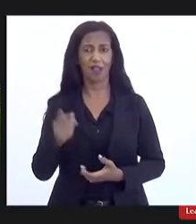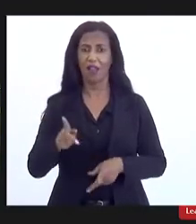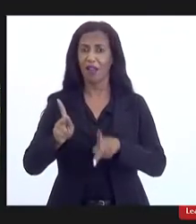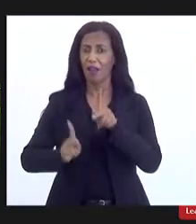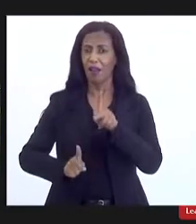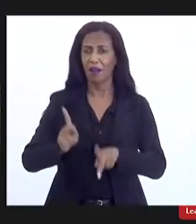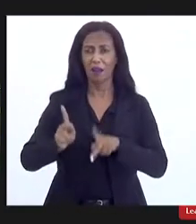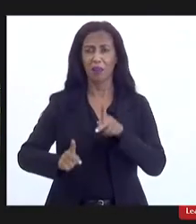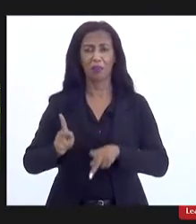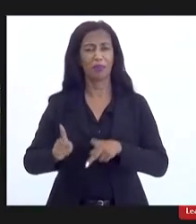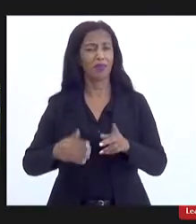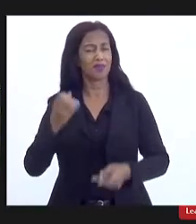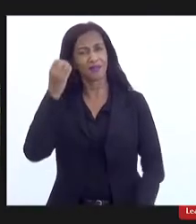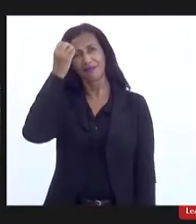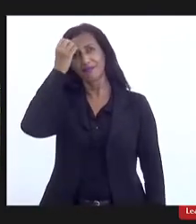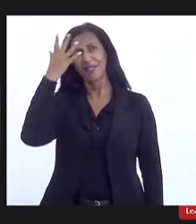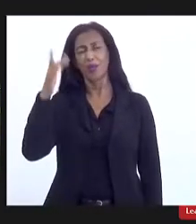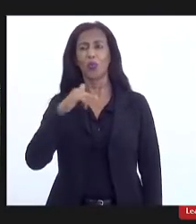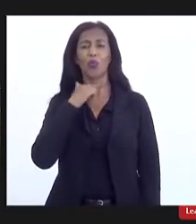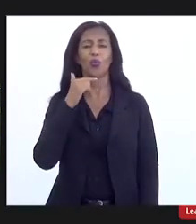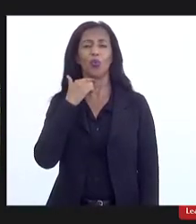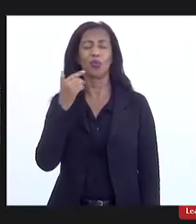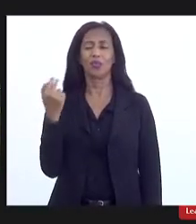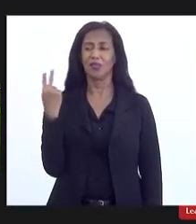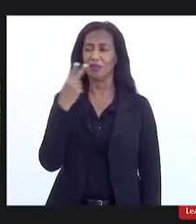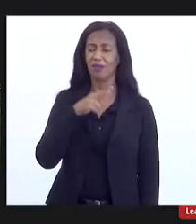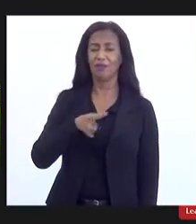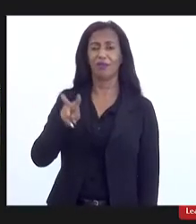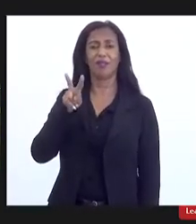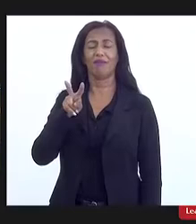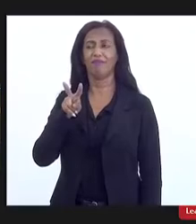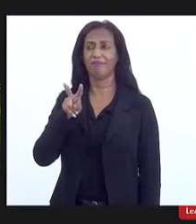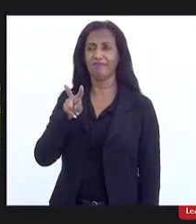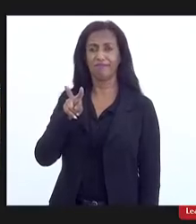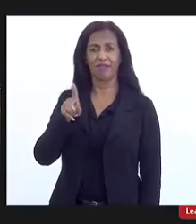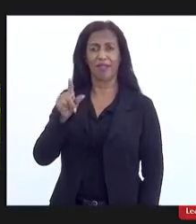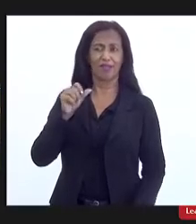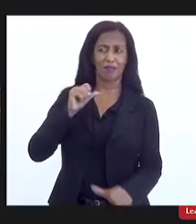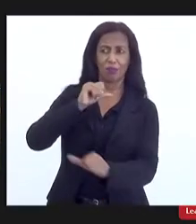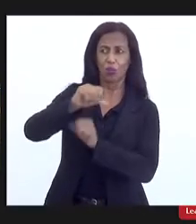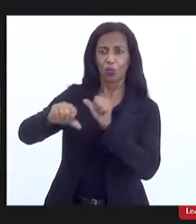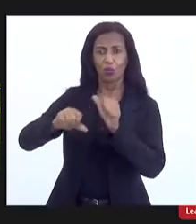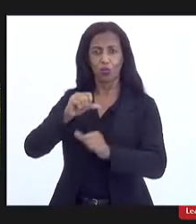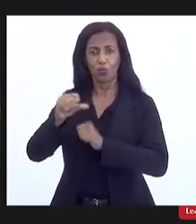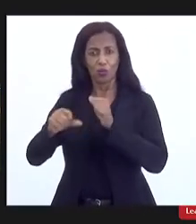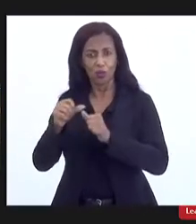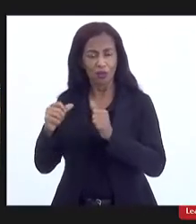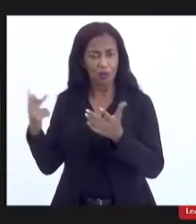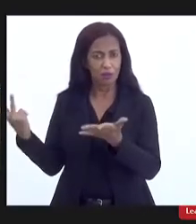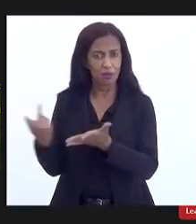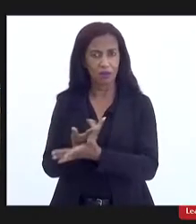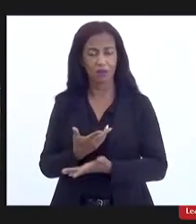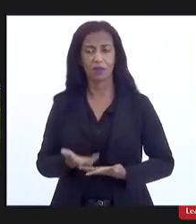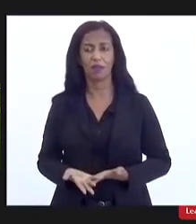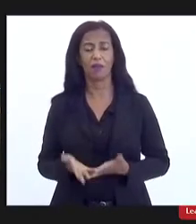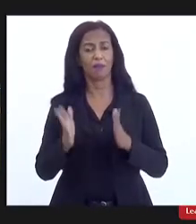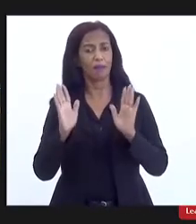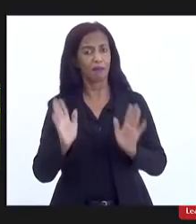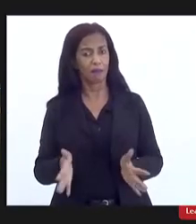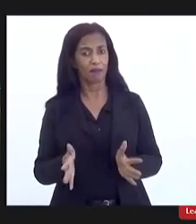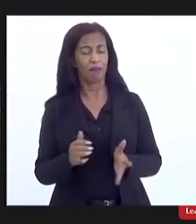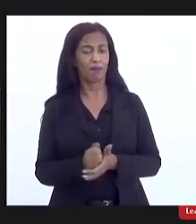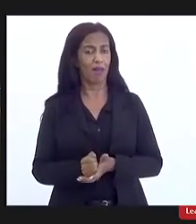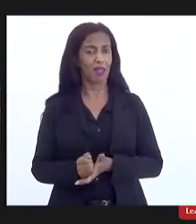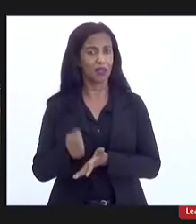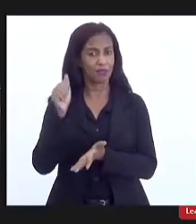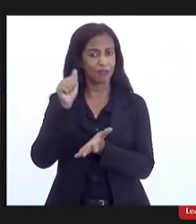população nem conseguiu ver direito essa mudança que ocorreu, mas a